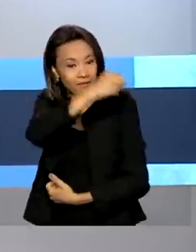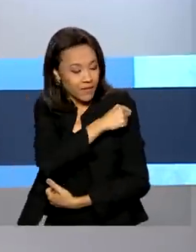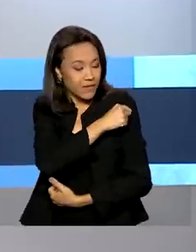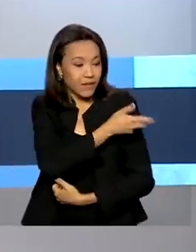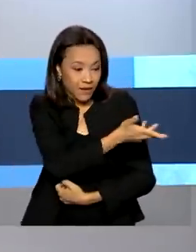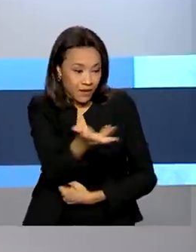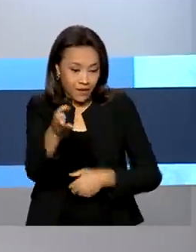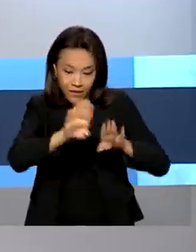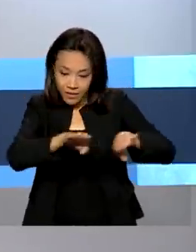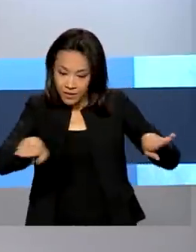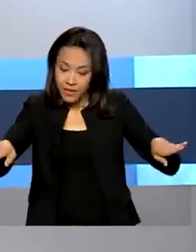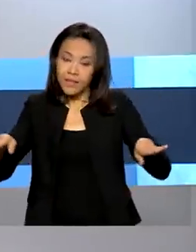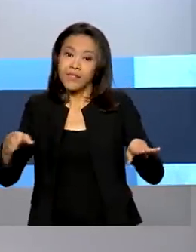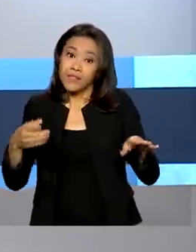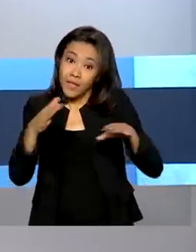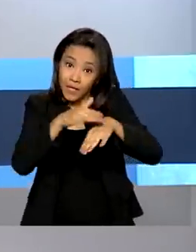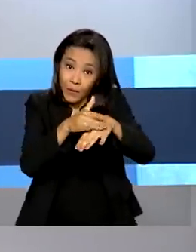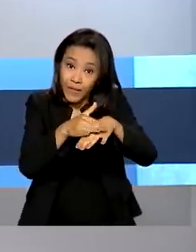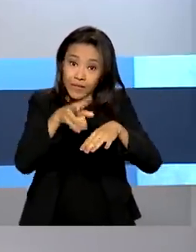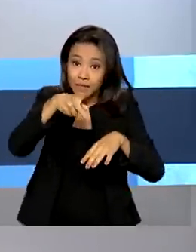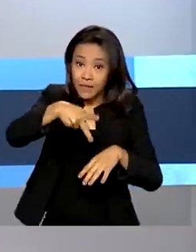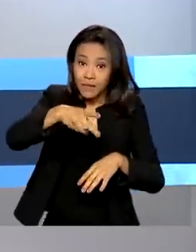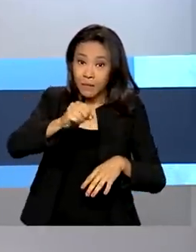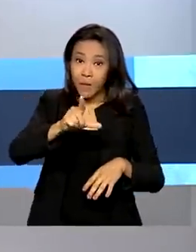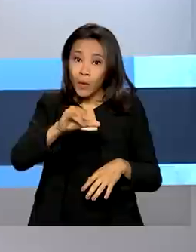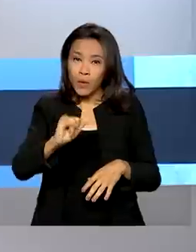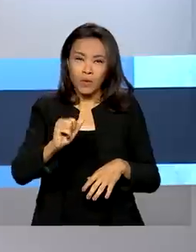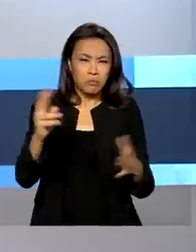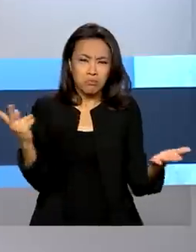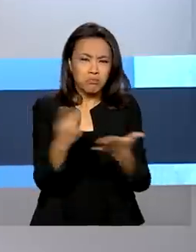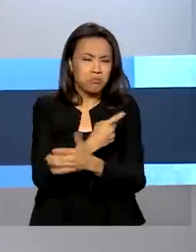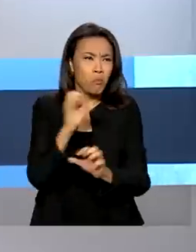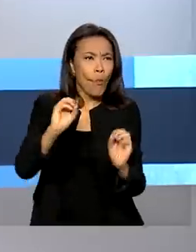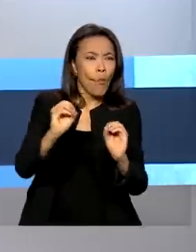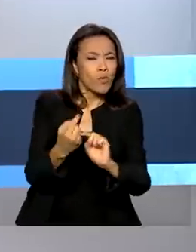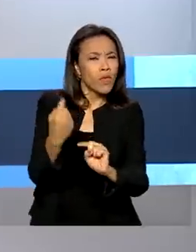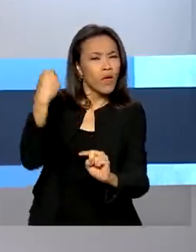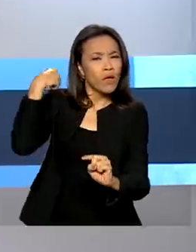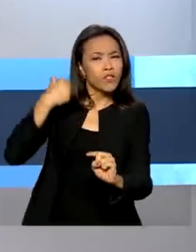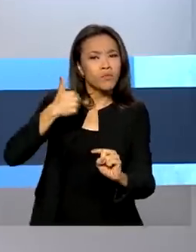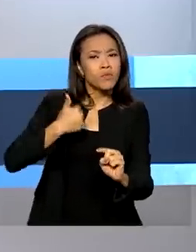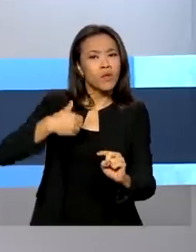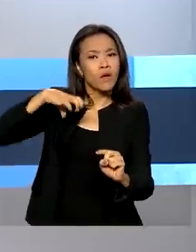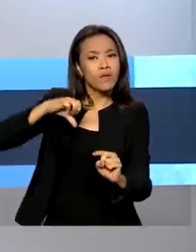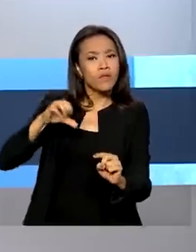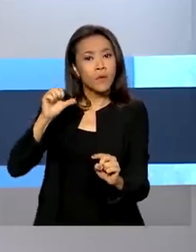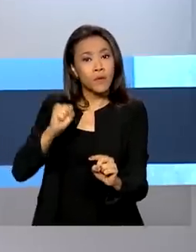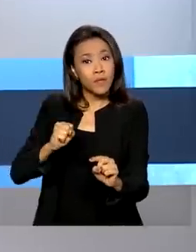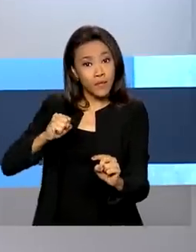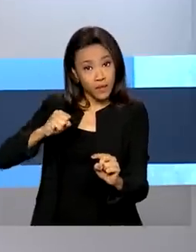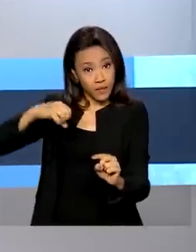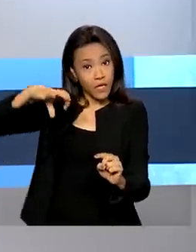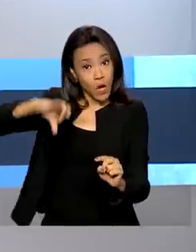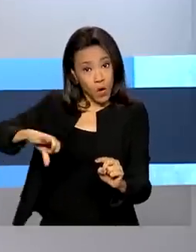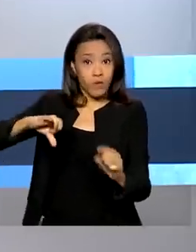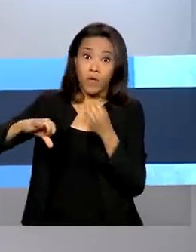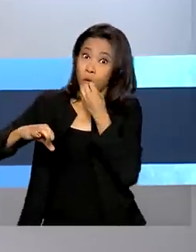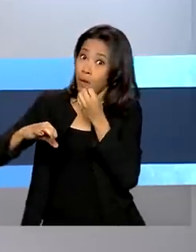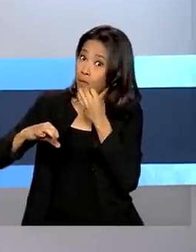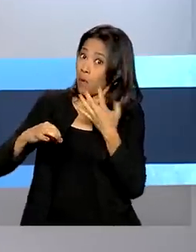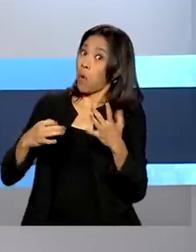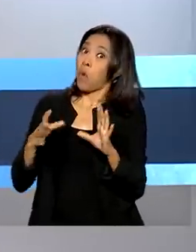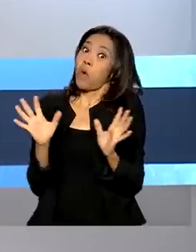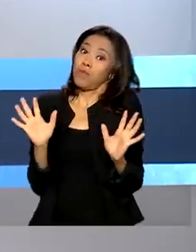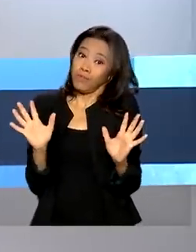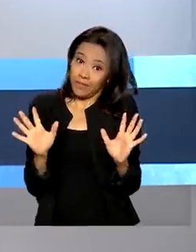a poliomielite. Não há casos da doença no país desde 1989, mas, como não é bom facilitar,